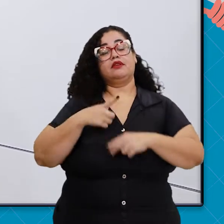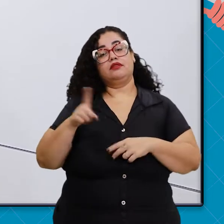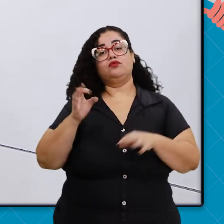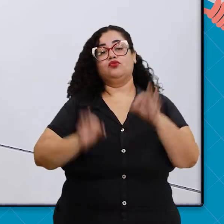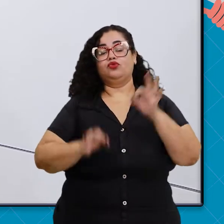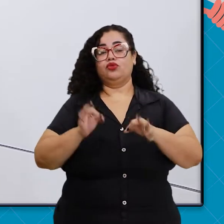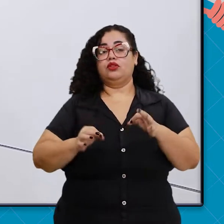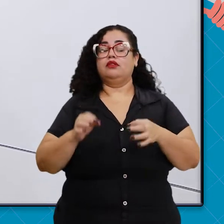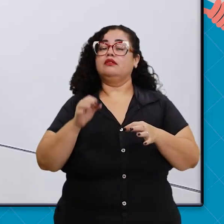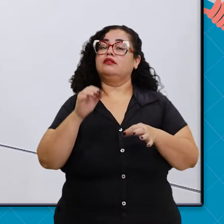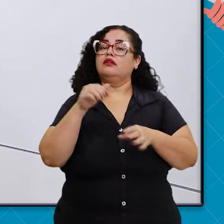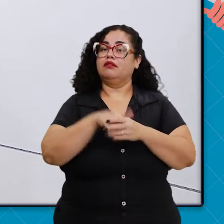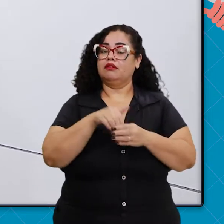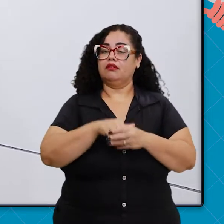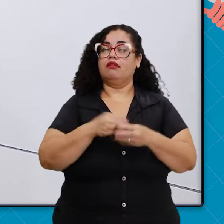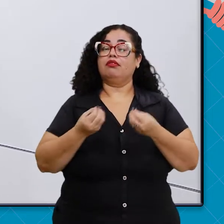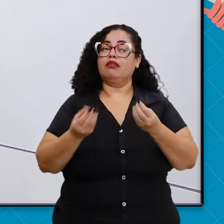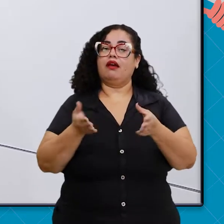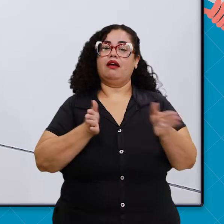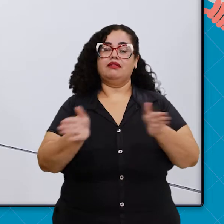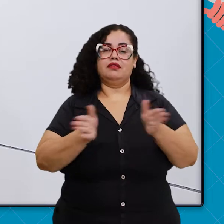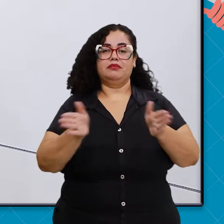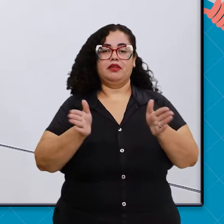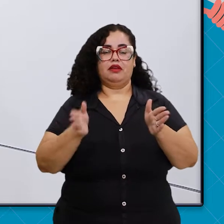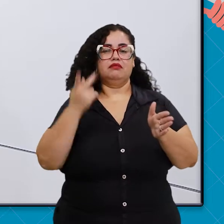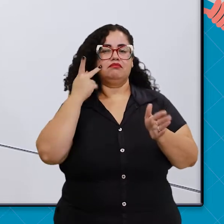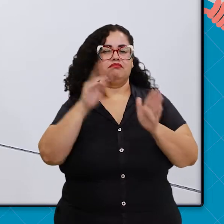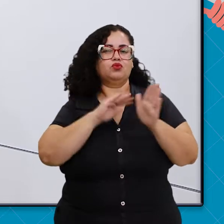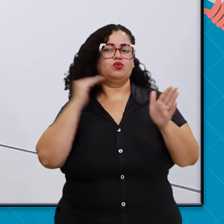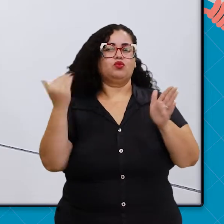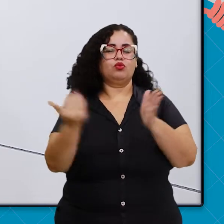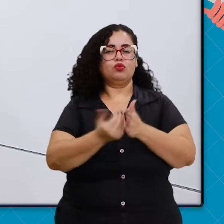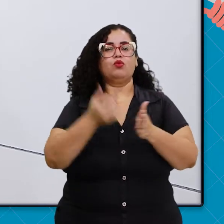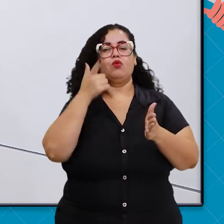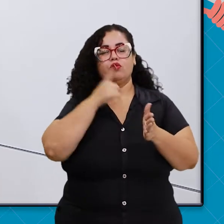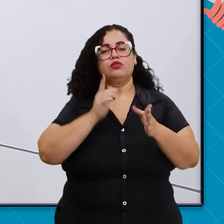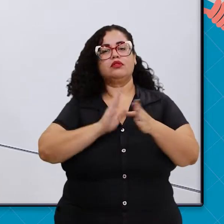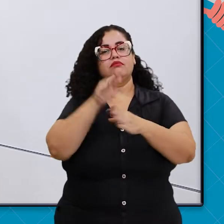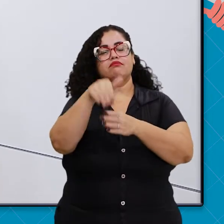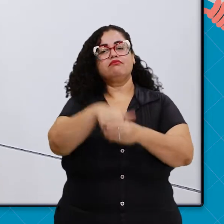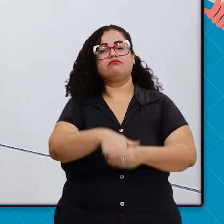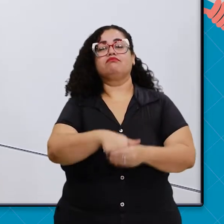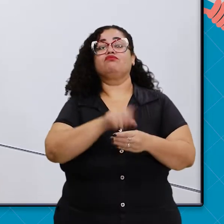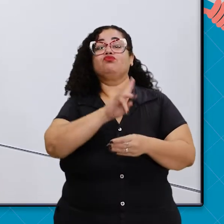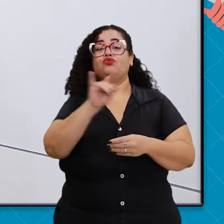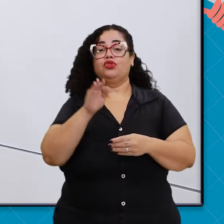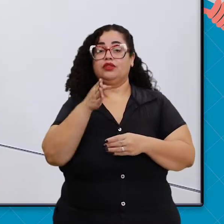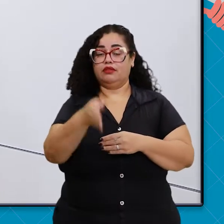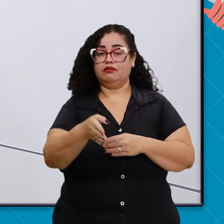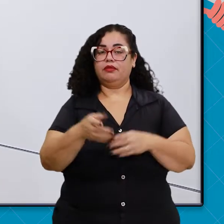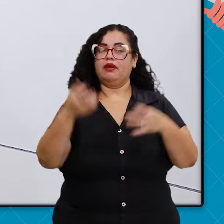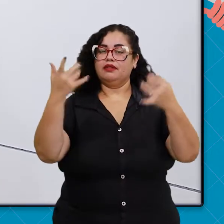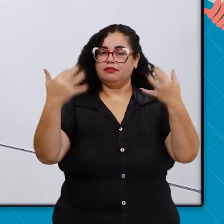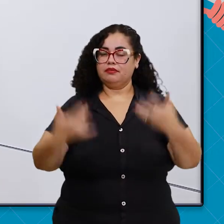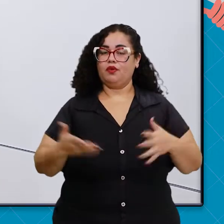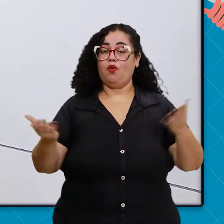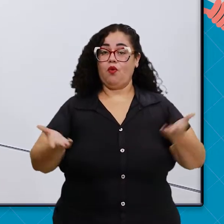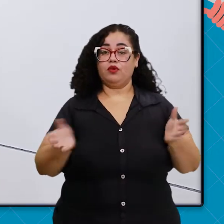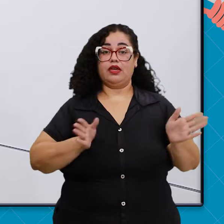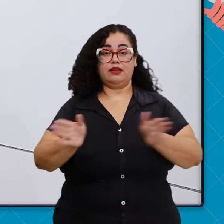proporcionar acessibilidade para que todos exerçam o seu direito ao voto. E para falarmos sobre